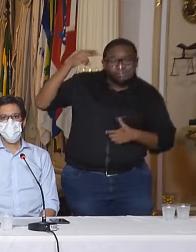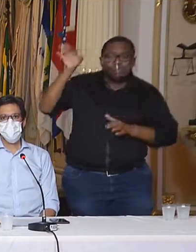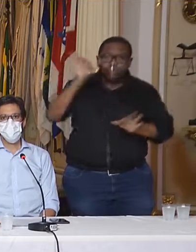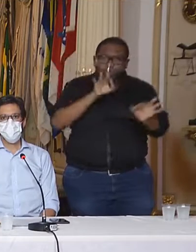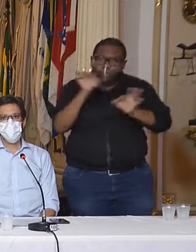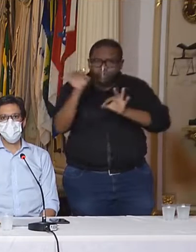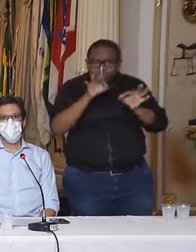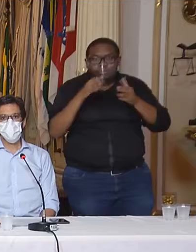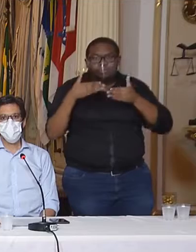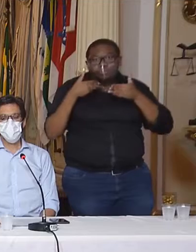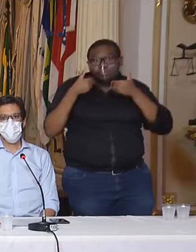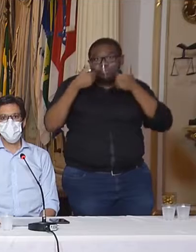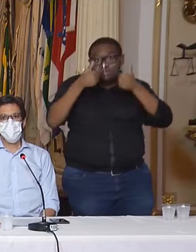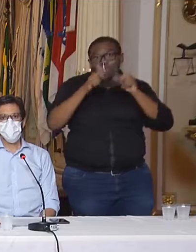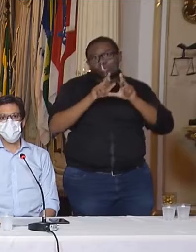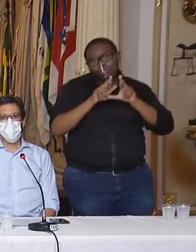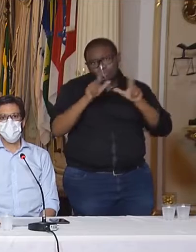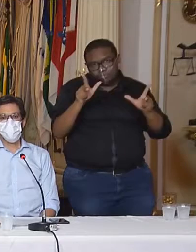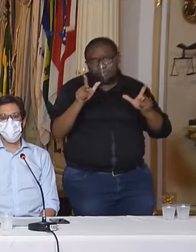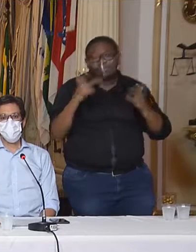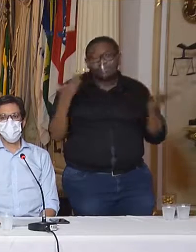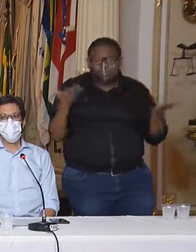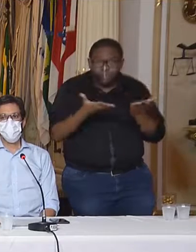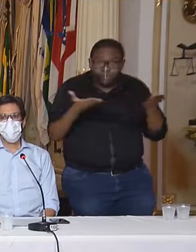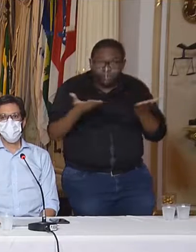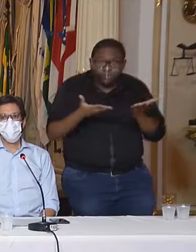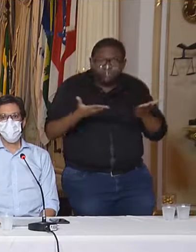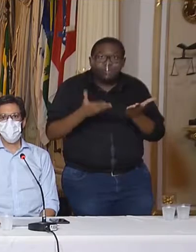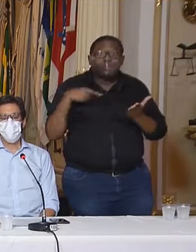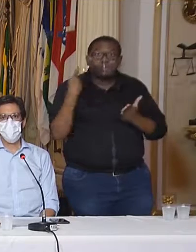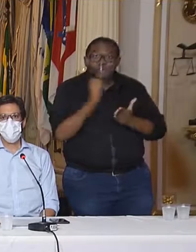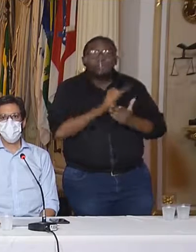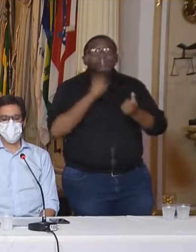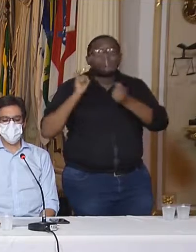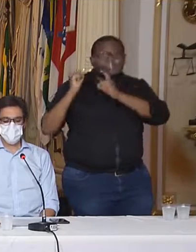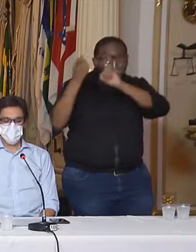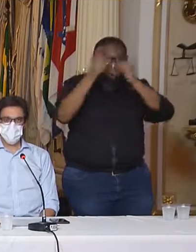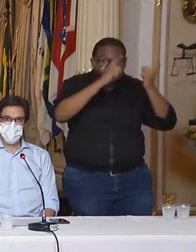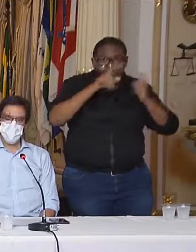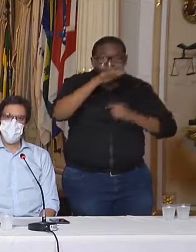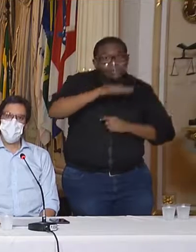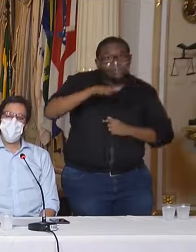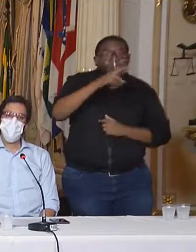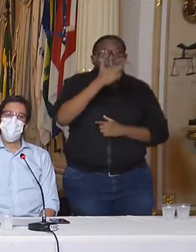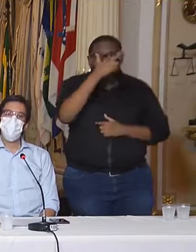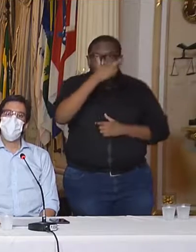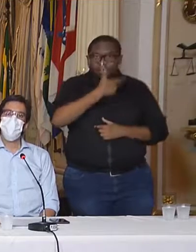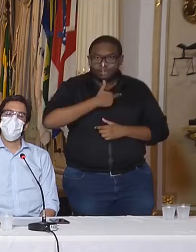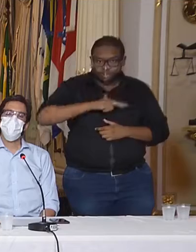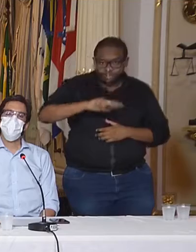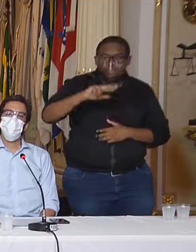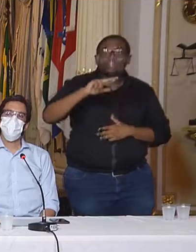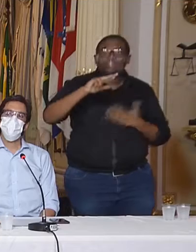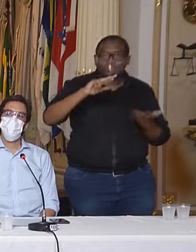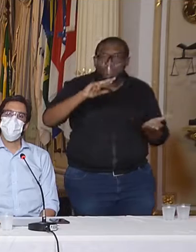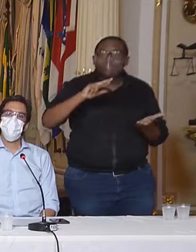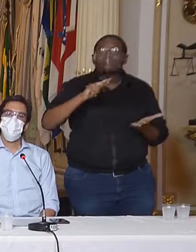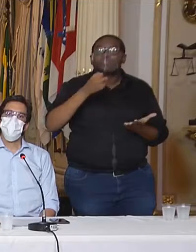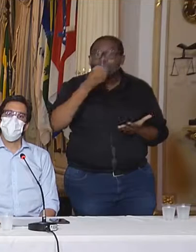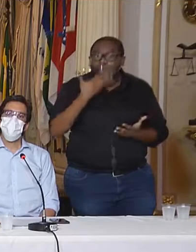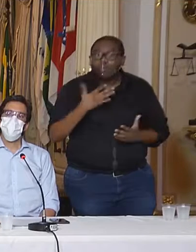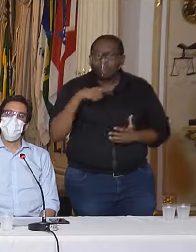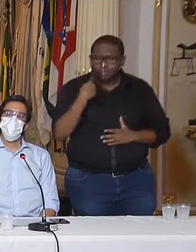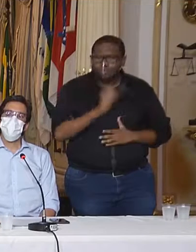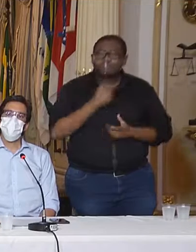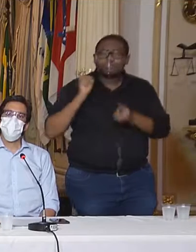esforço para começar de forma diferenciada. E agora, depois de uma ampla discussão com o segmento religioso, que foi feito de forma muito frutífera,